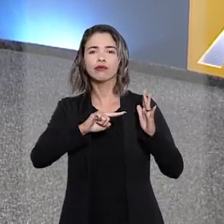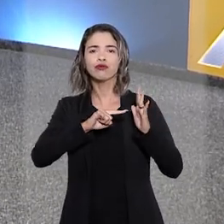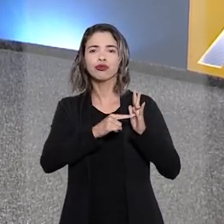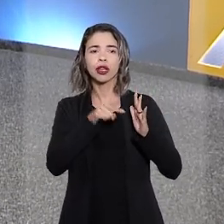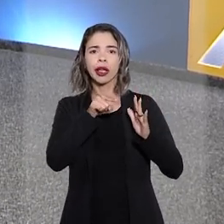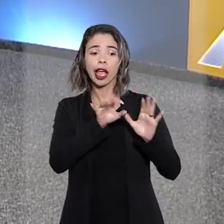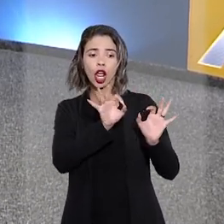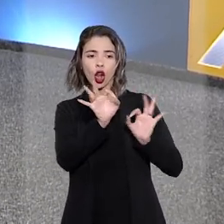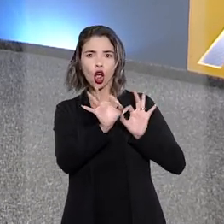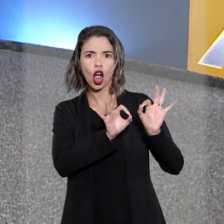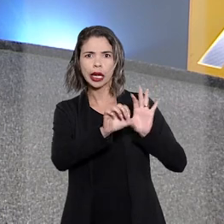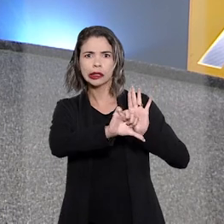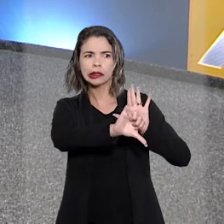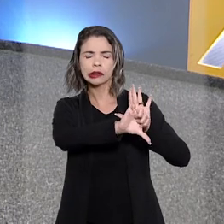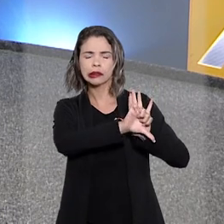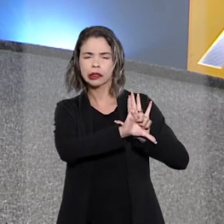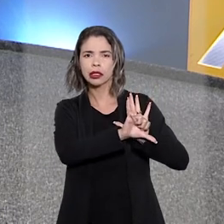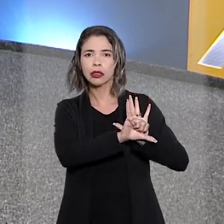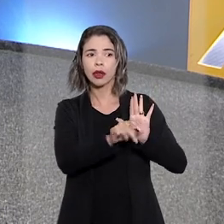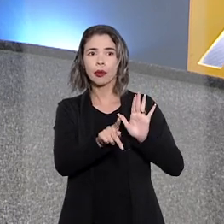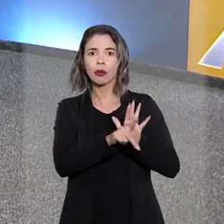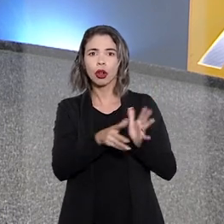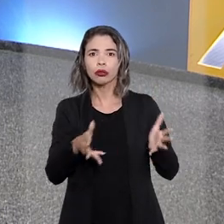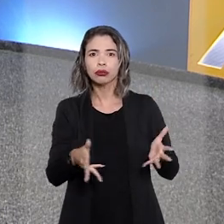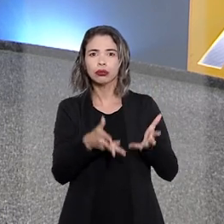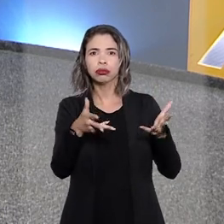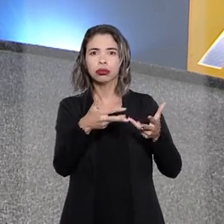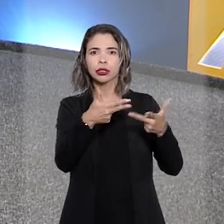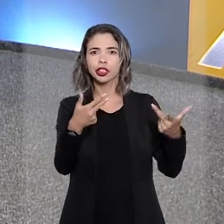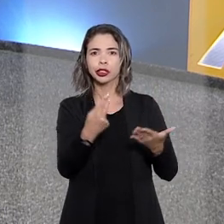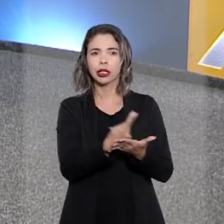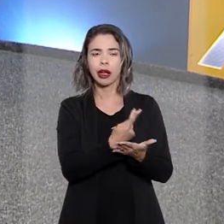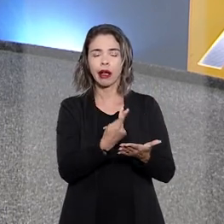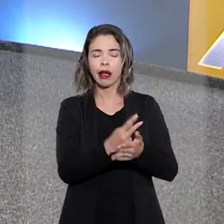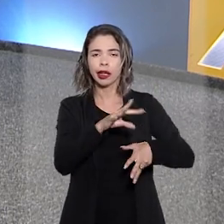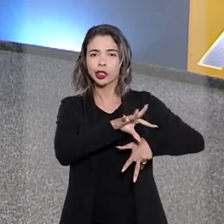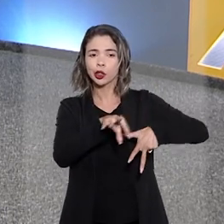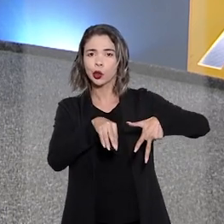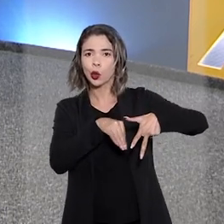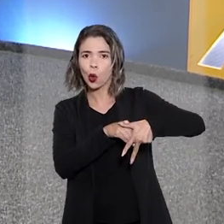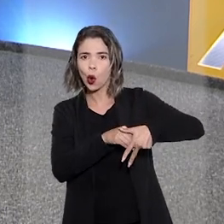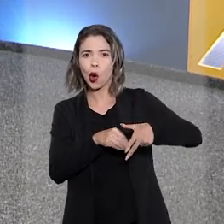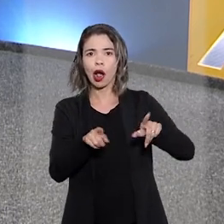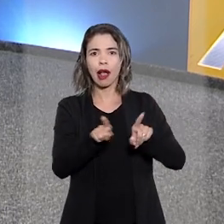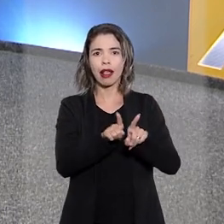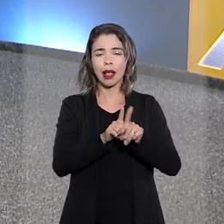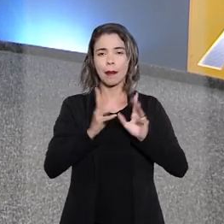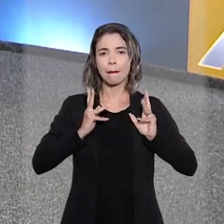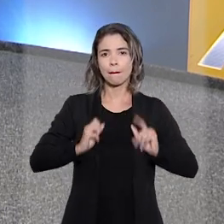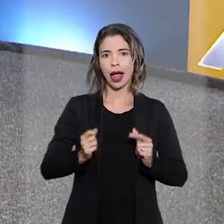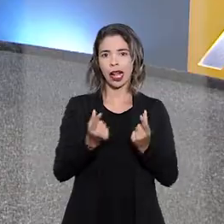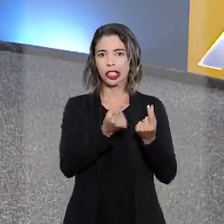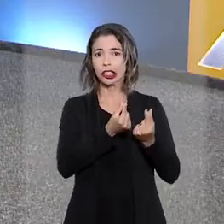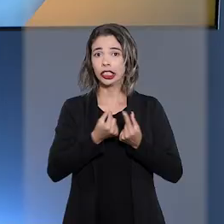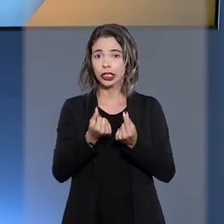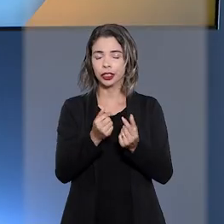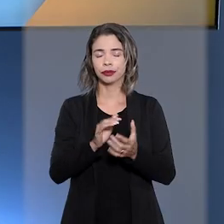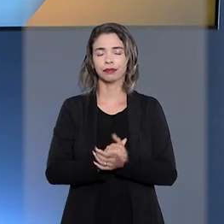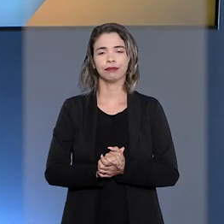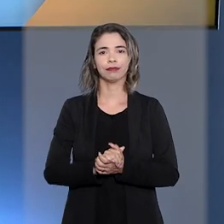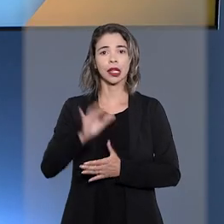acusados de formar organização criminosa para a prática de delitos como corrupção e lavagem de dinheiro.